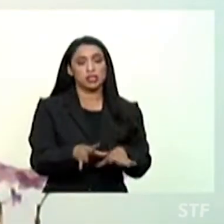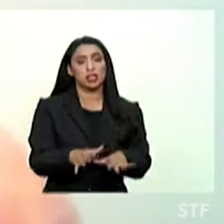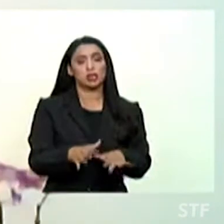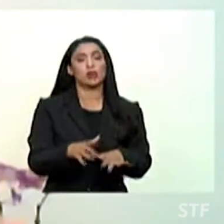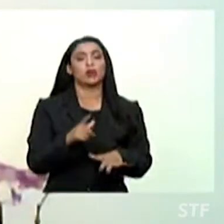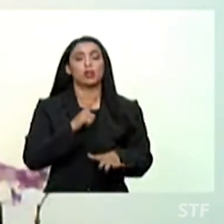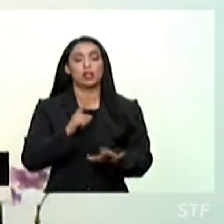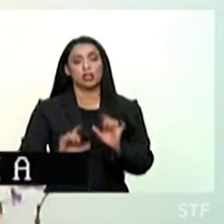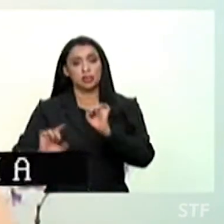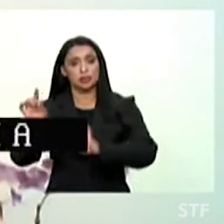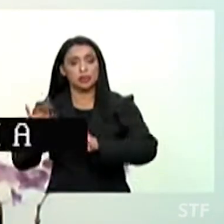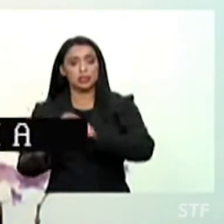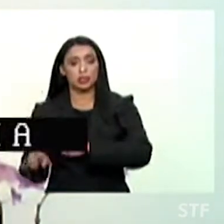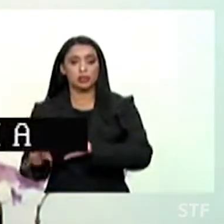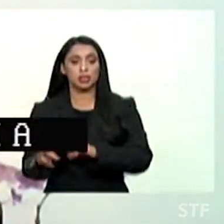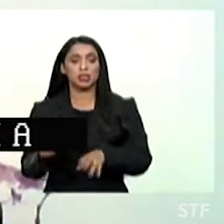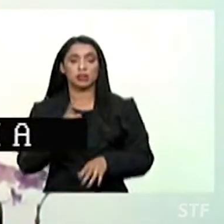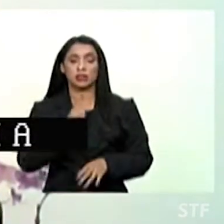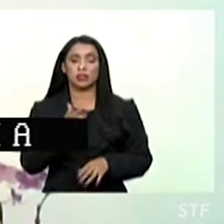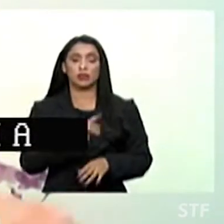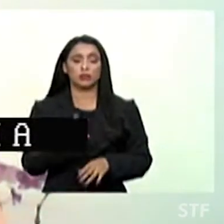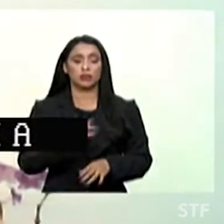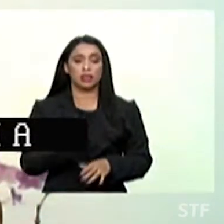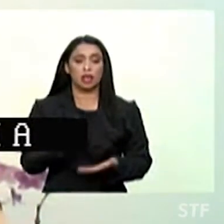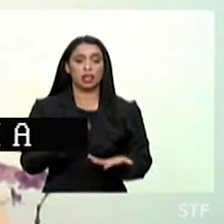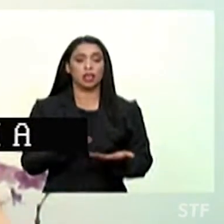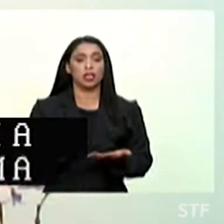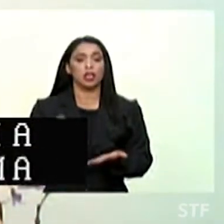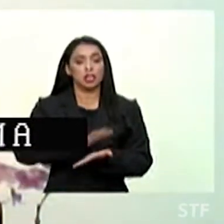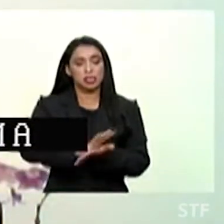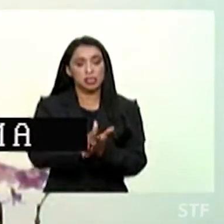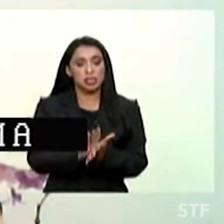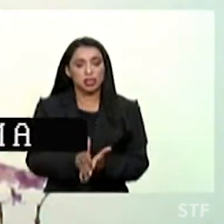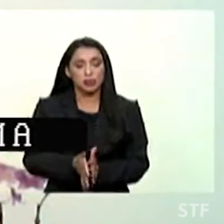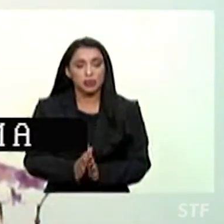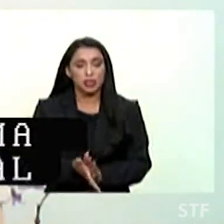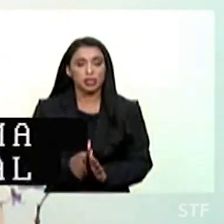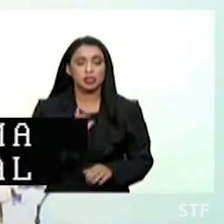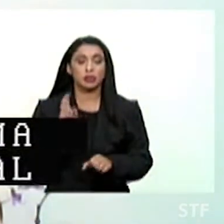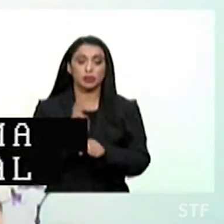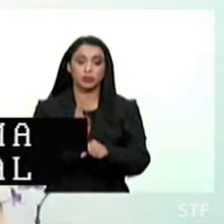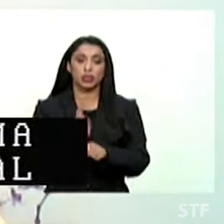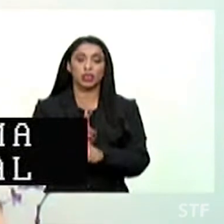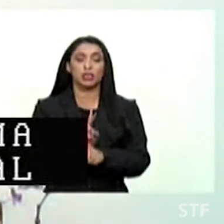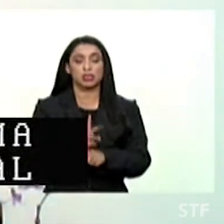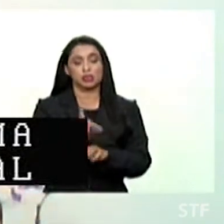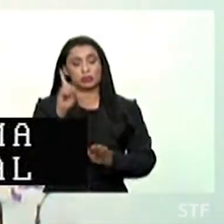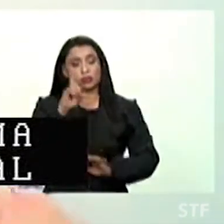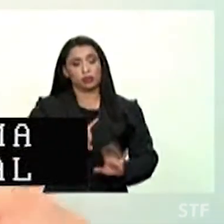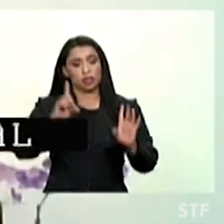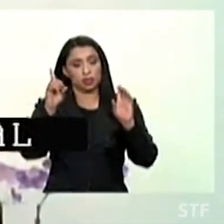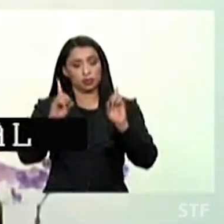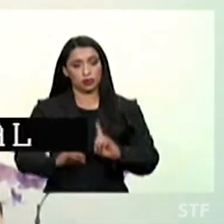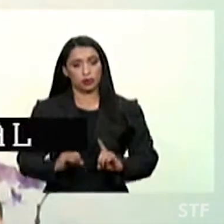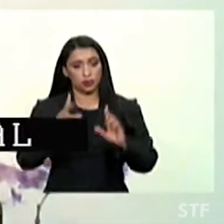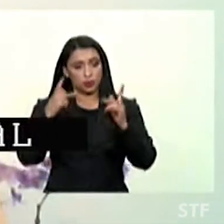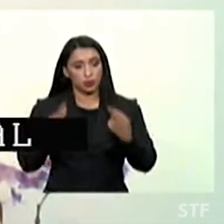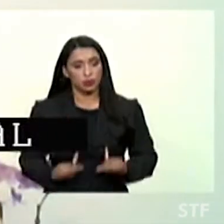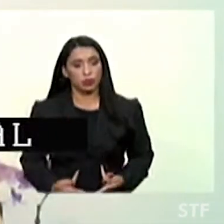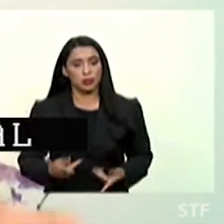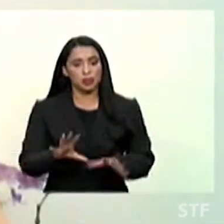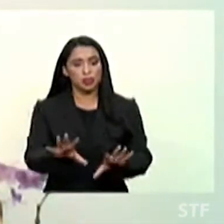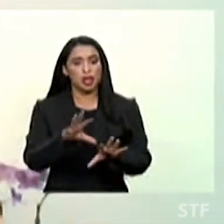compreceituam a Convenção sobre Direitos das Pessoas com Deficiência e outros instrumentos internacionais de proteção dos direitos humanos. Acolher de forma seletiva e